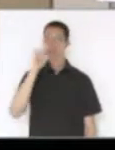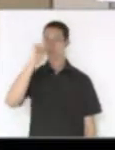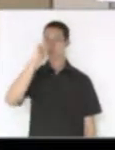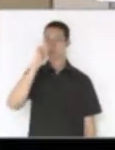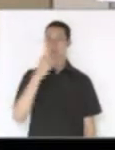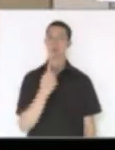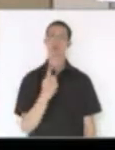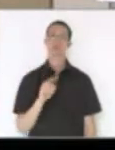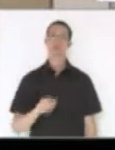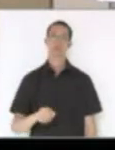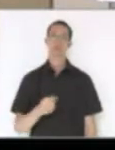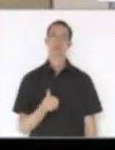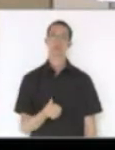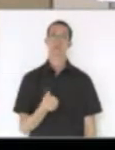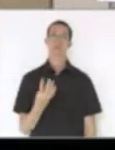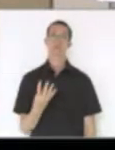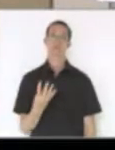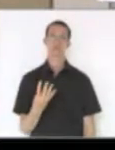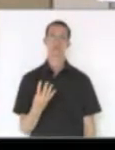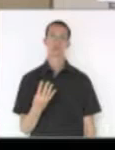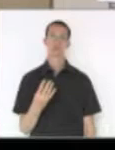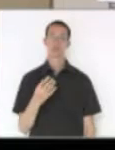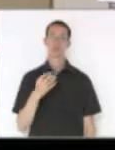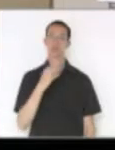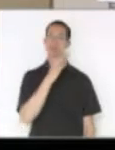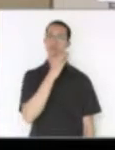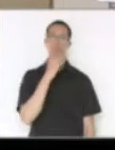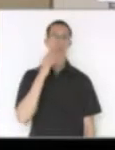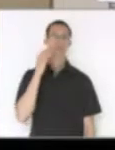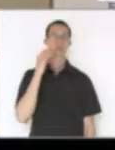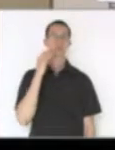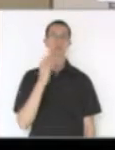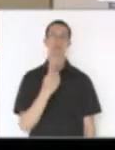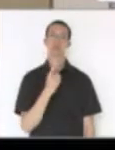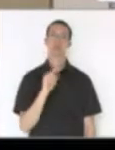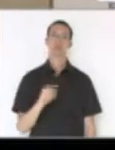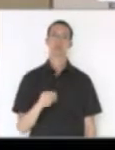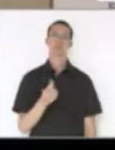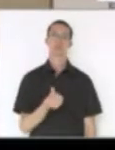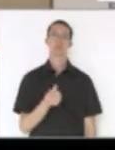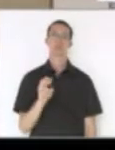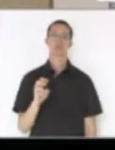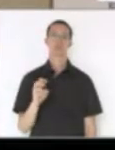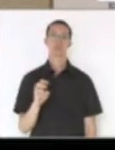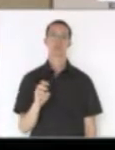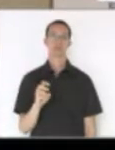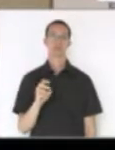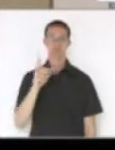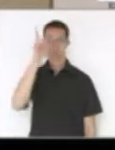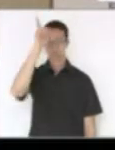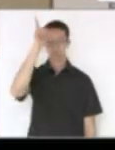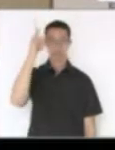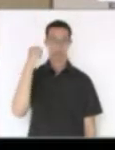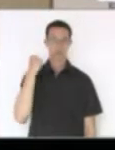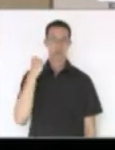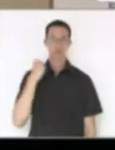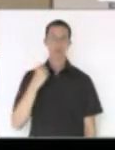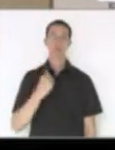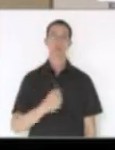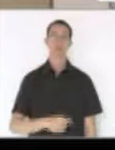1064, deputado Roberto Salum, requerimento, 1065, da deputada Dílstia Ardensteides,